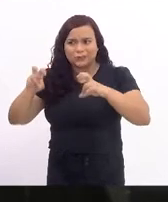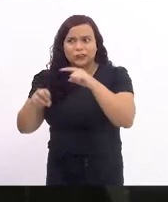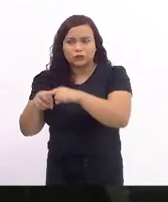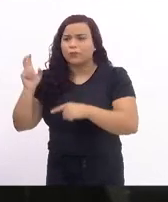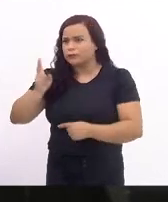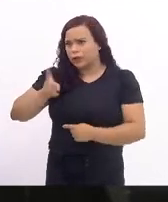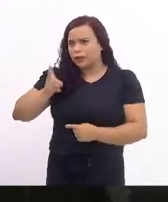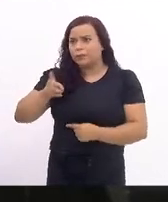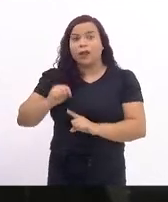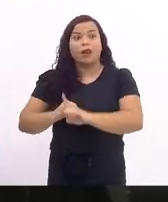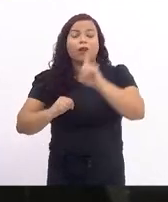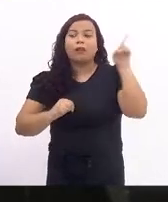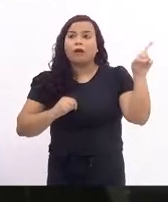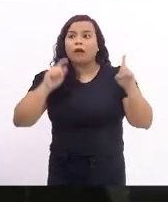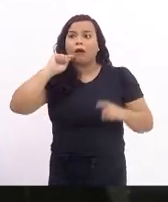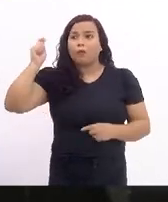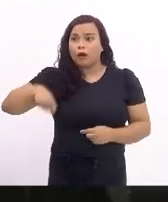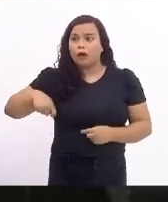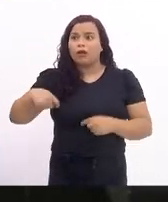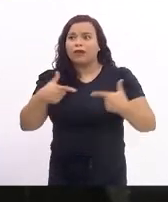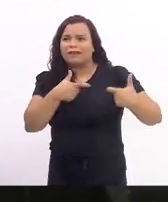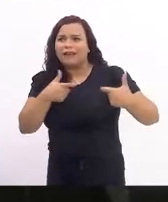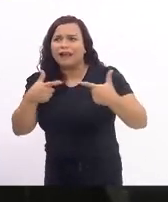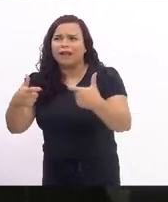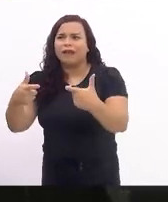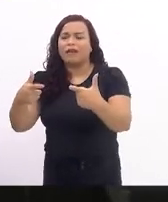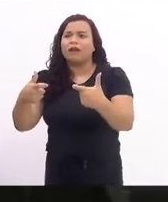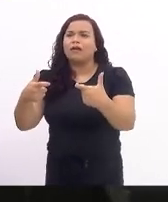A Guerra da Ucrânia é